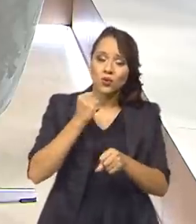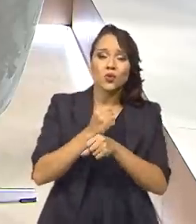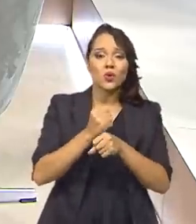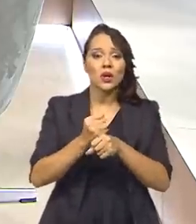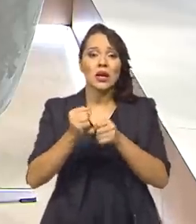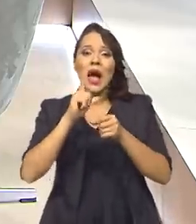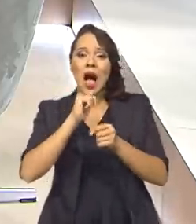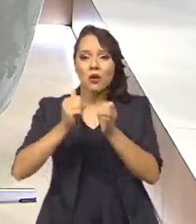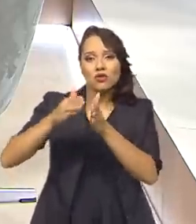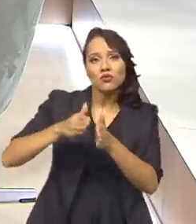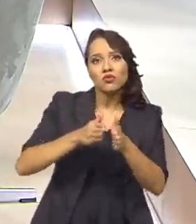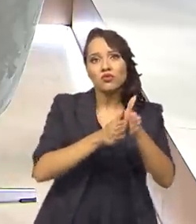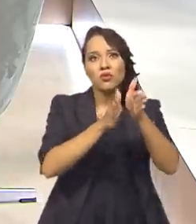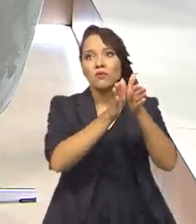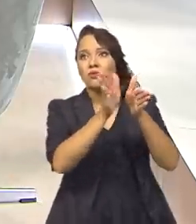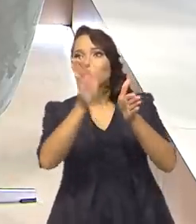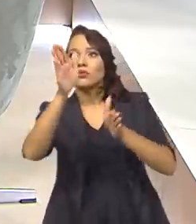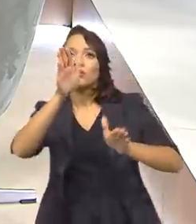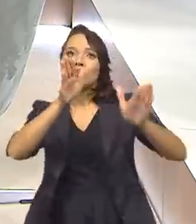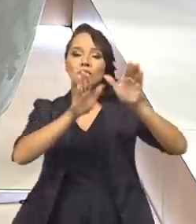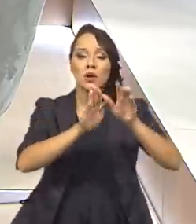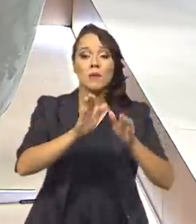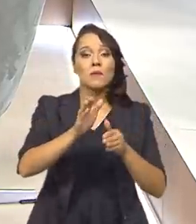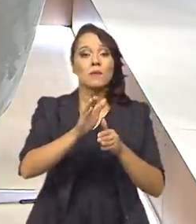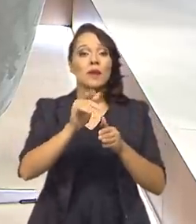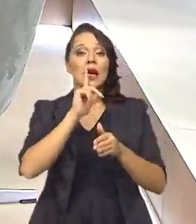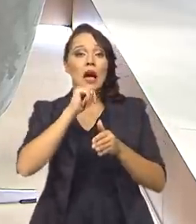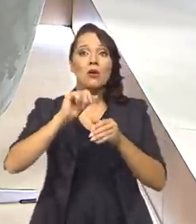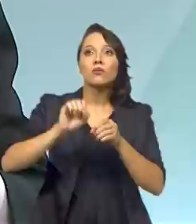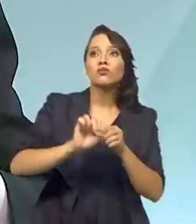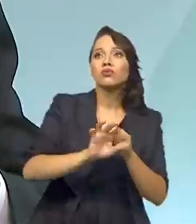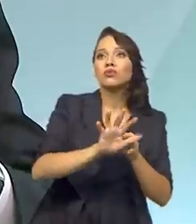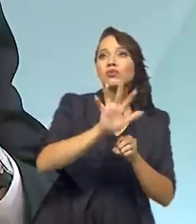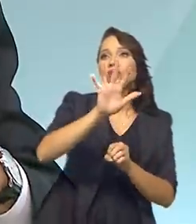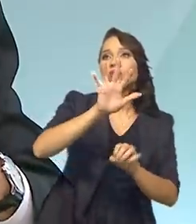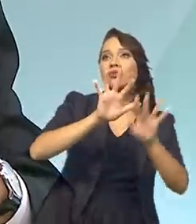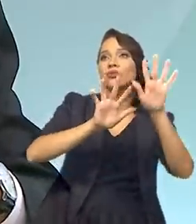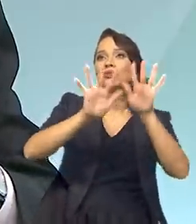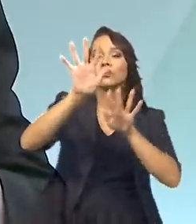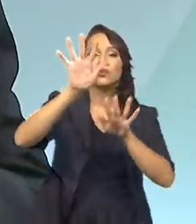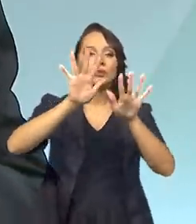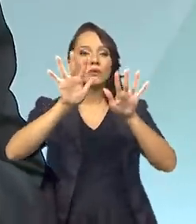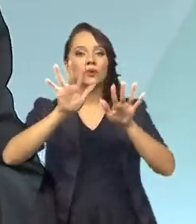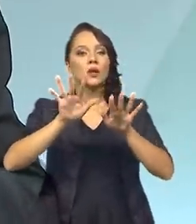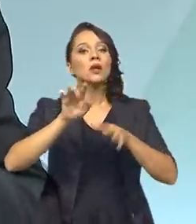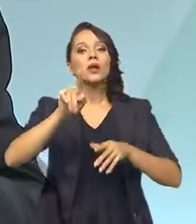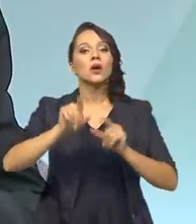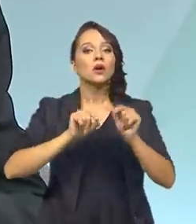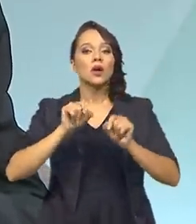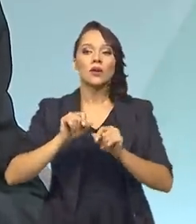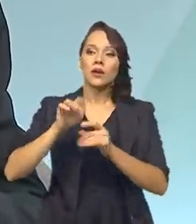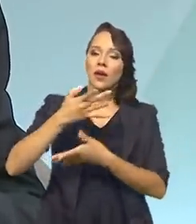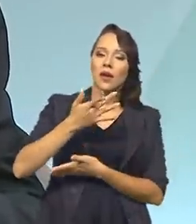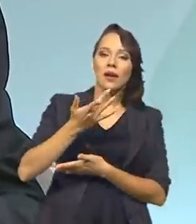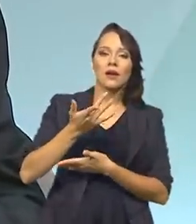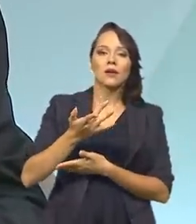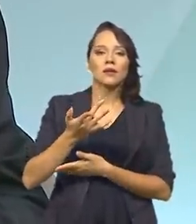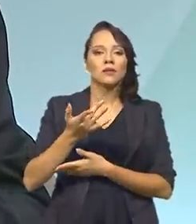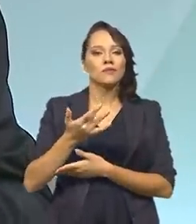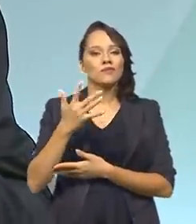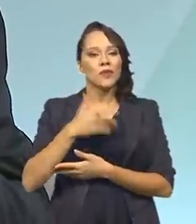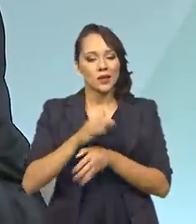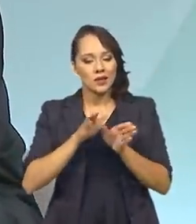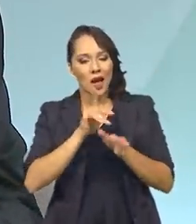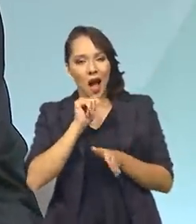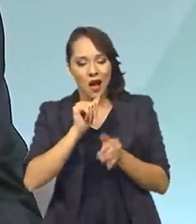integração de macro-bacias, que é a ligação ou a conjunção das grandes